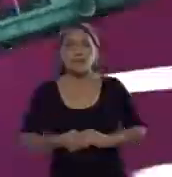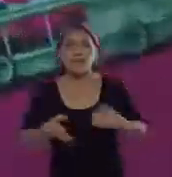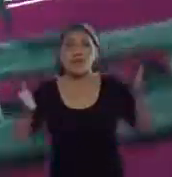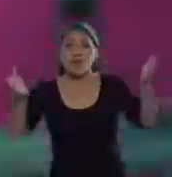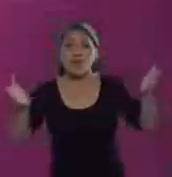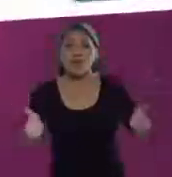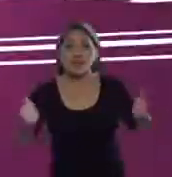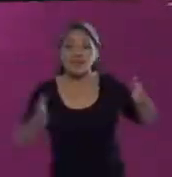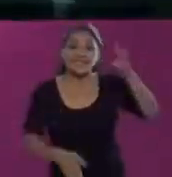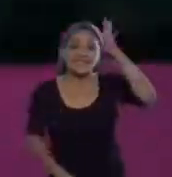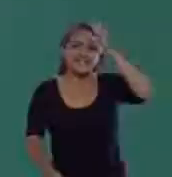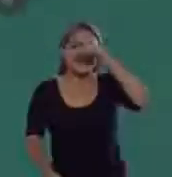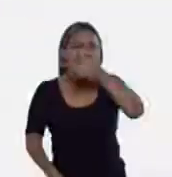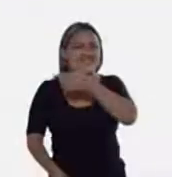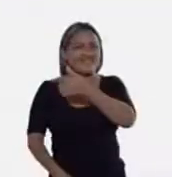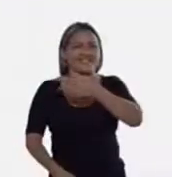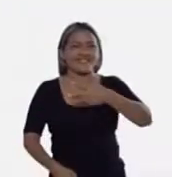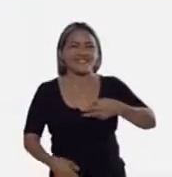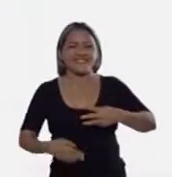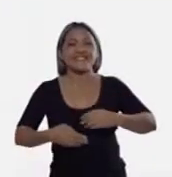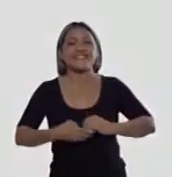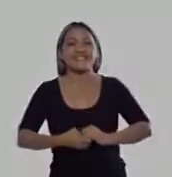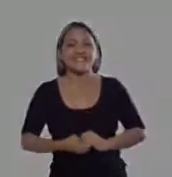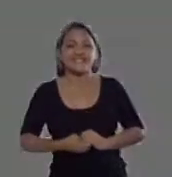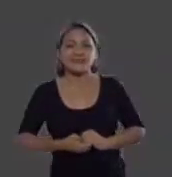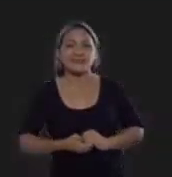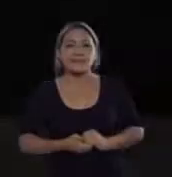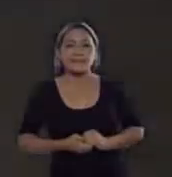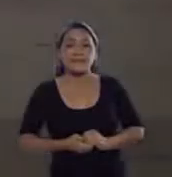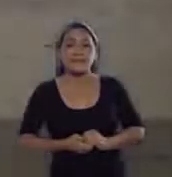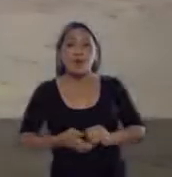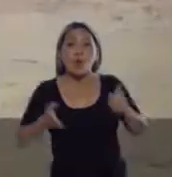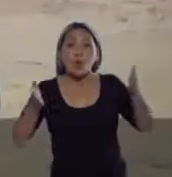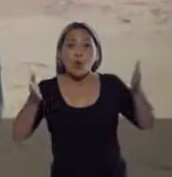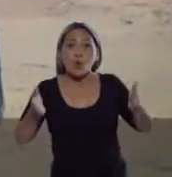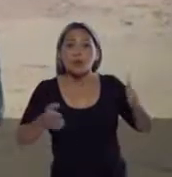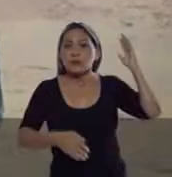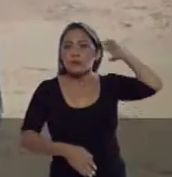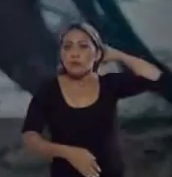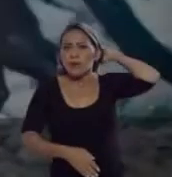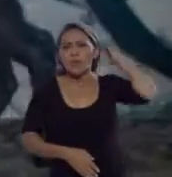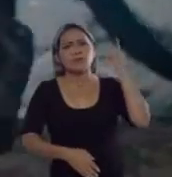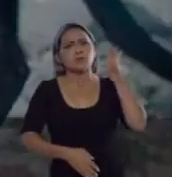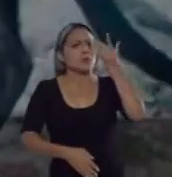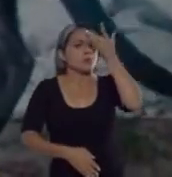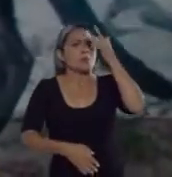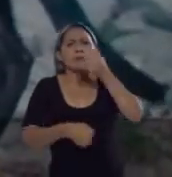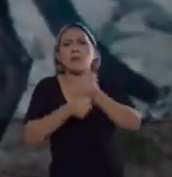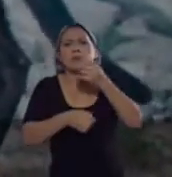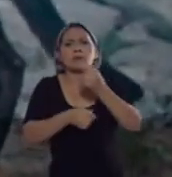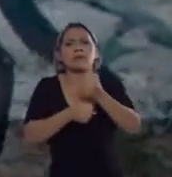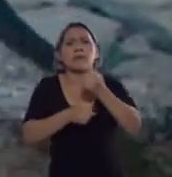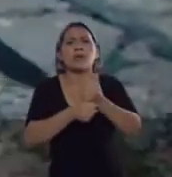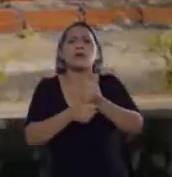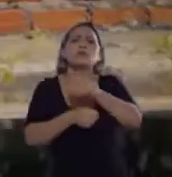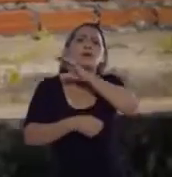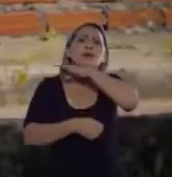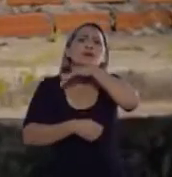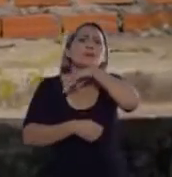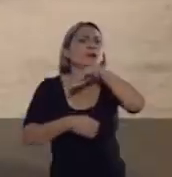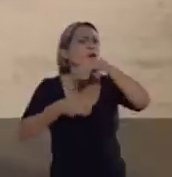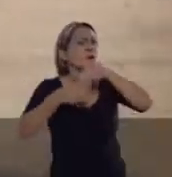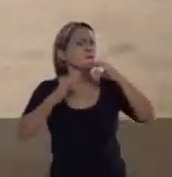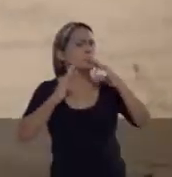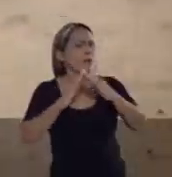Agora é Tiago 23! Hoje, Belém não possui números seguros sobre a população de